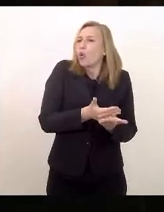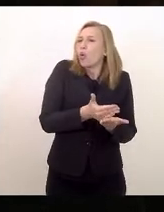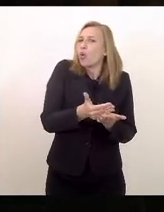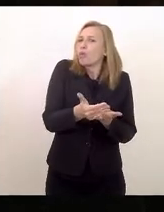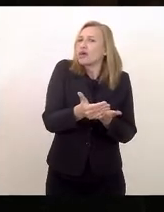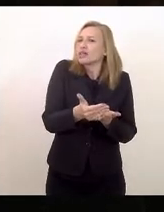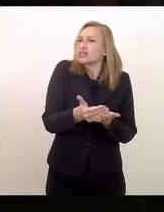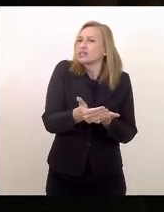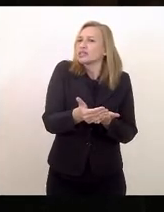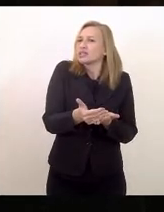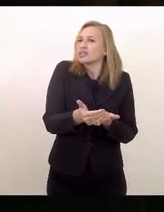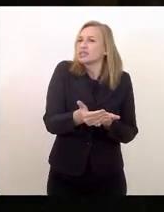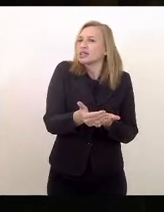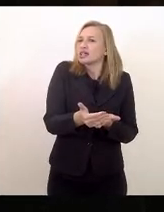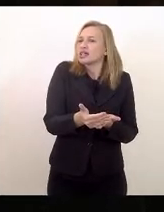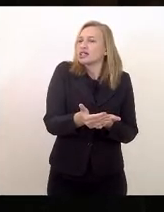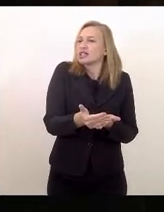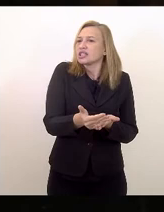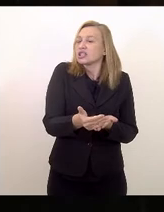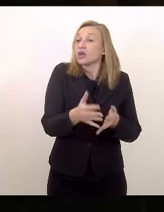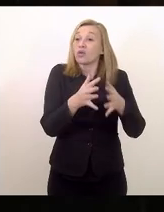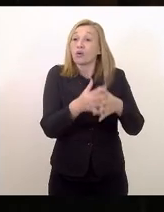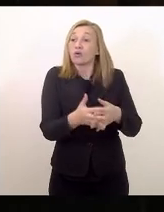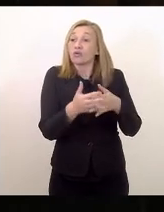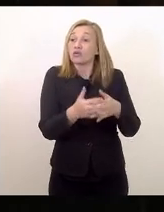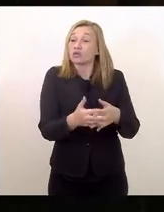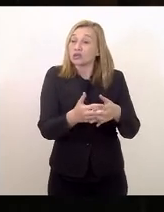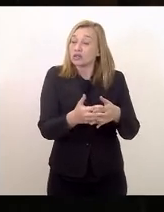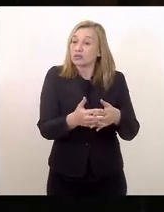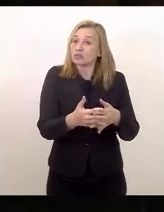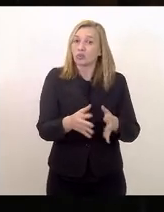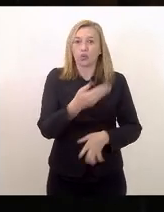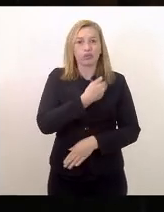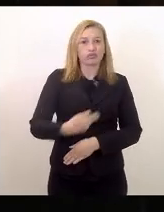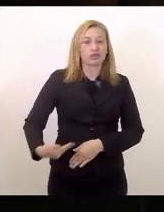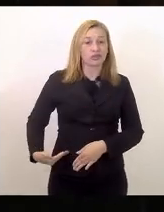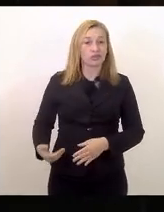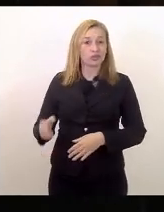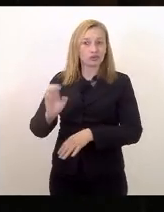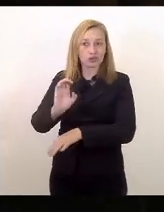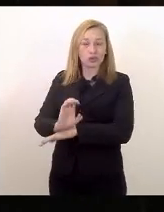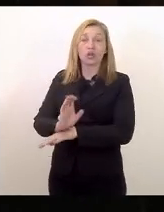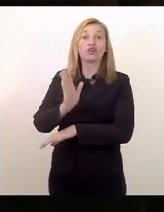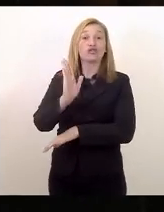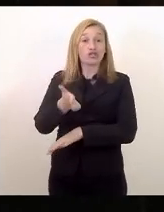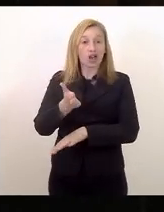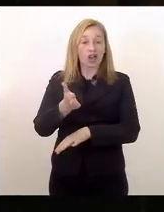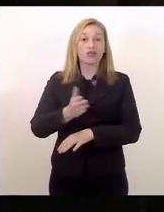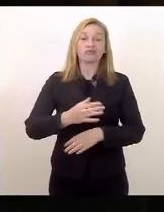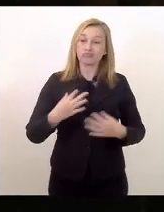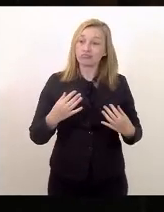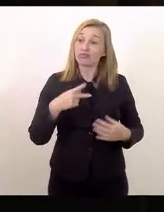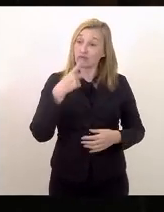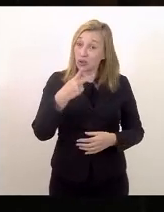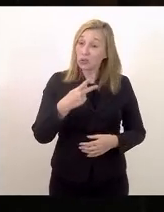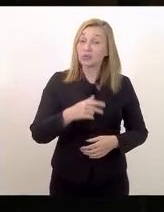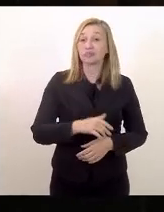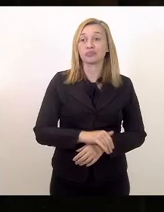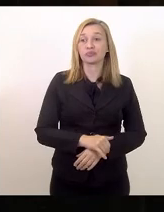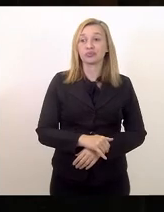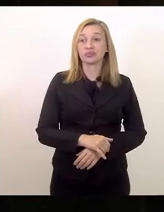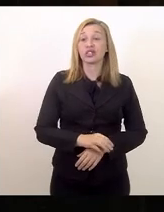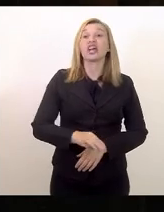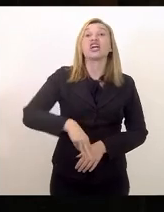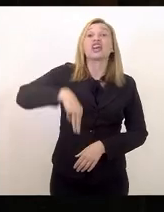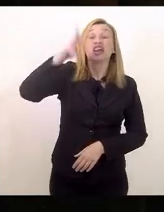divergência. E o governador do Estado já se posicionou de quem